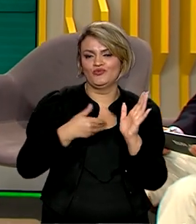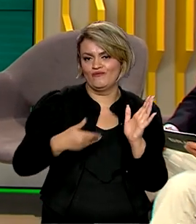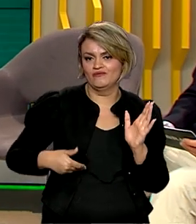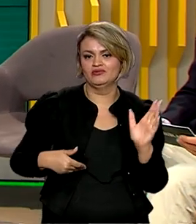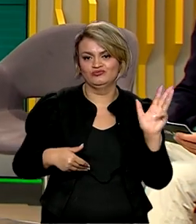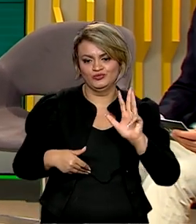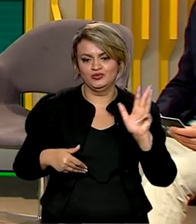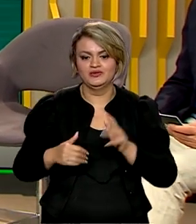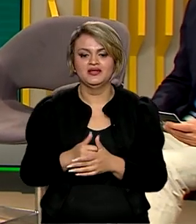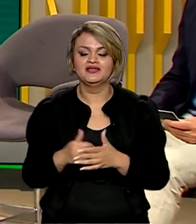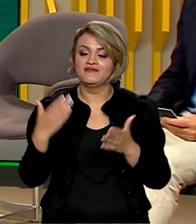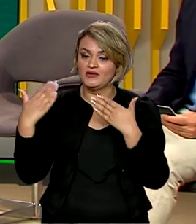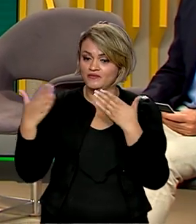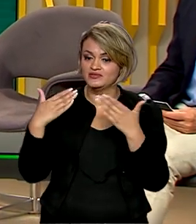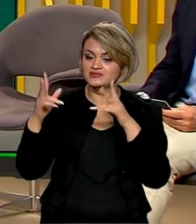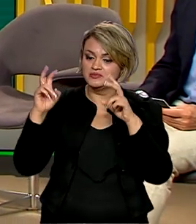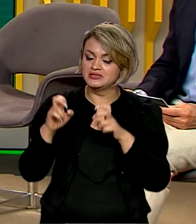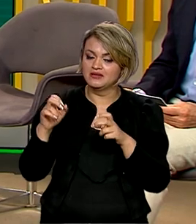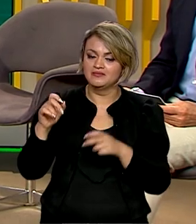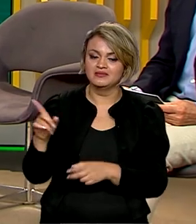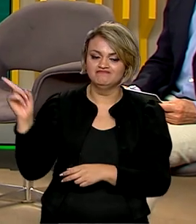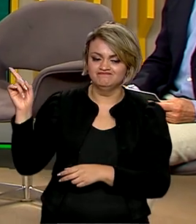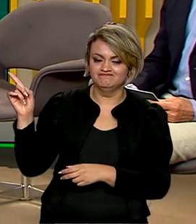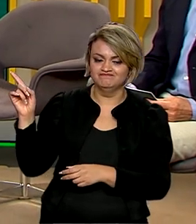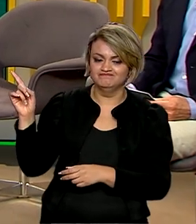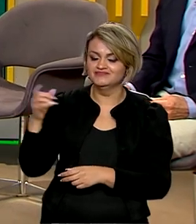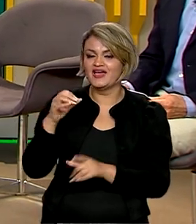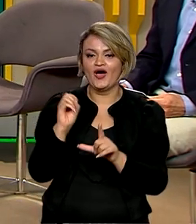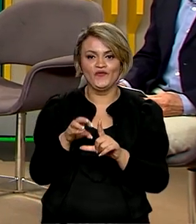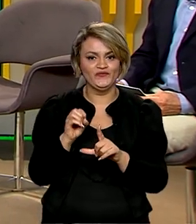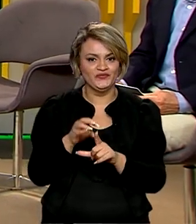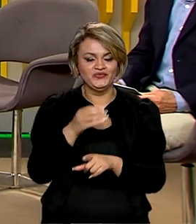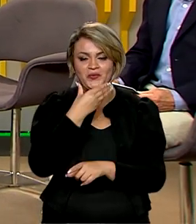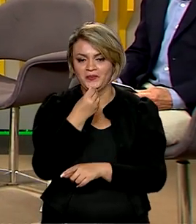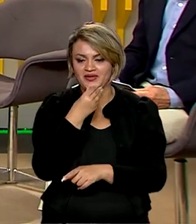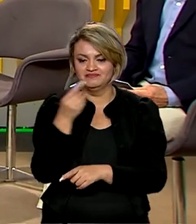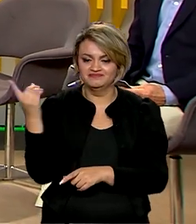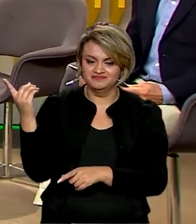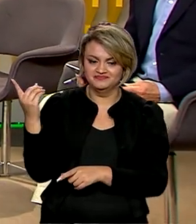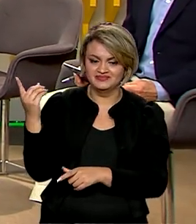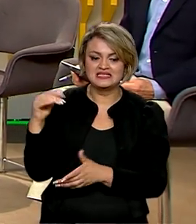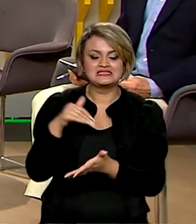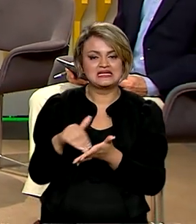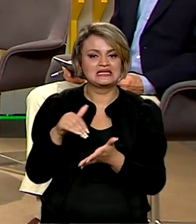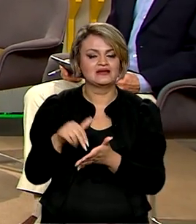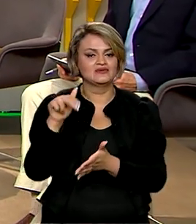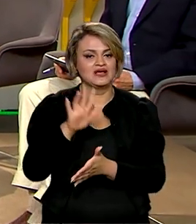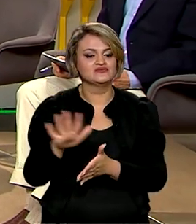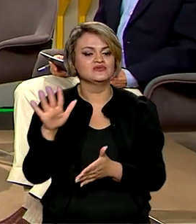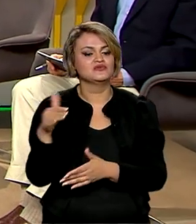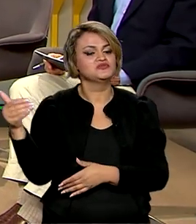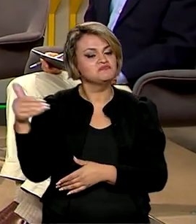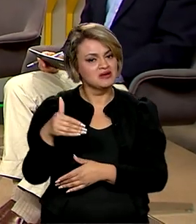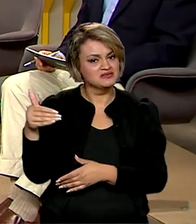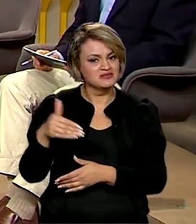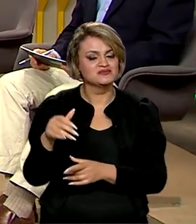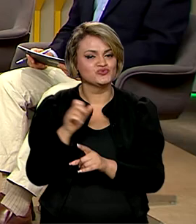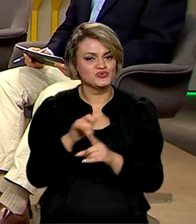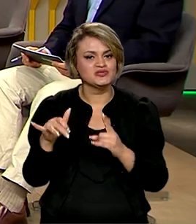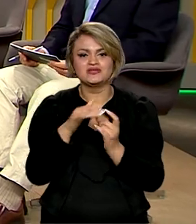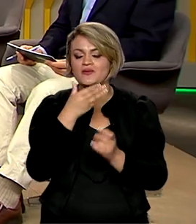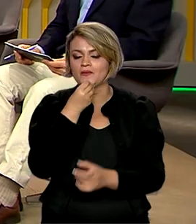conversar um pouco com a gente sobre esse assunto, a gente recebe aqui ao vivo no estúdio o secretário nacional de participação social,